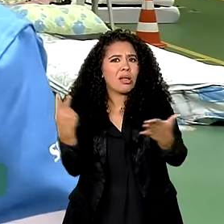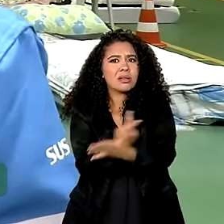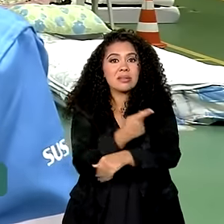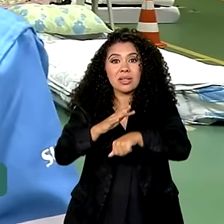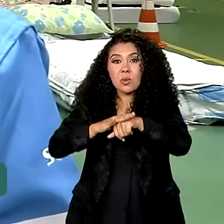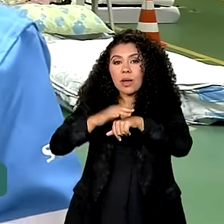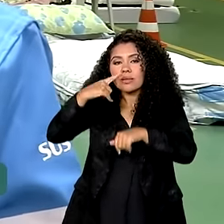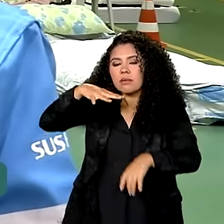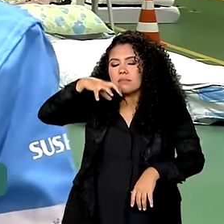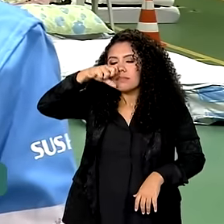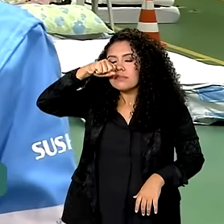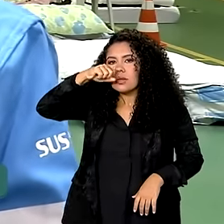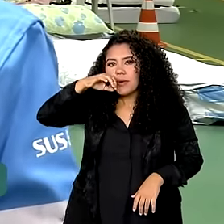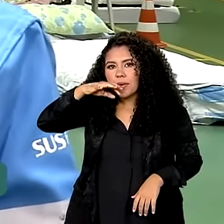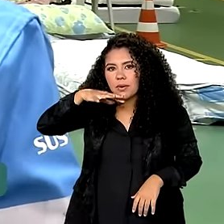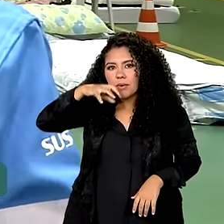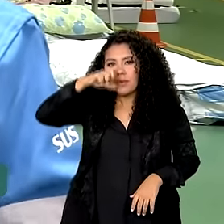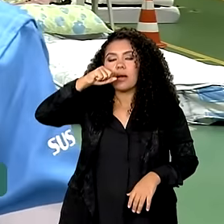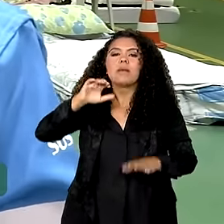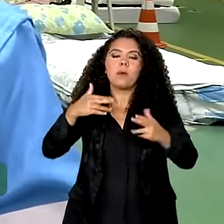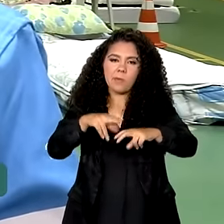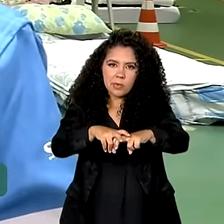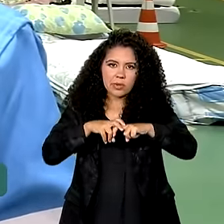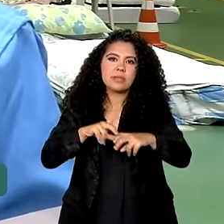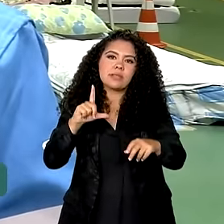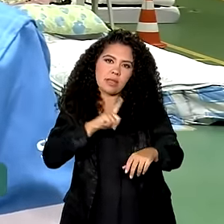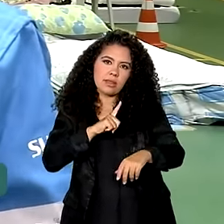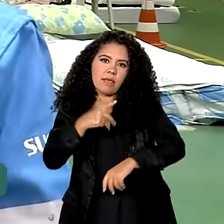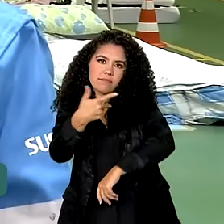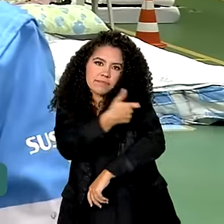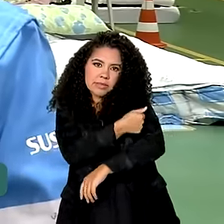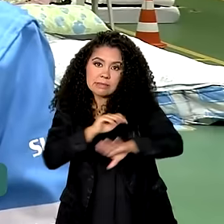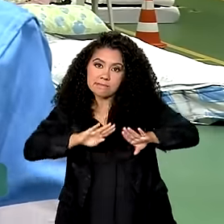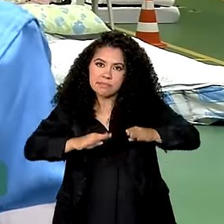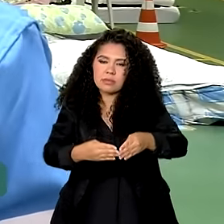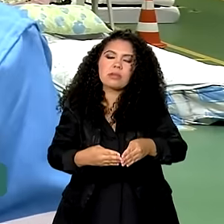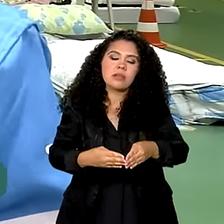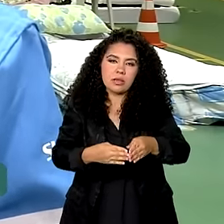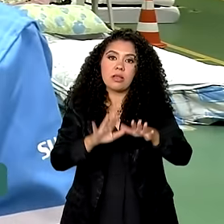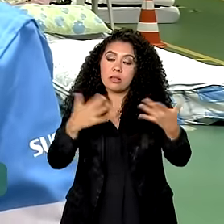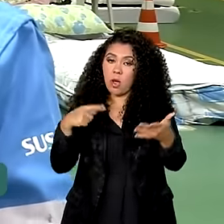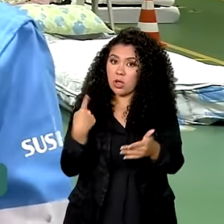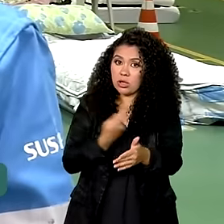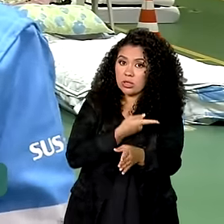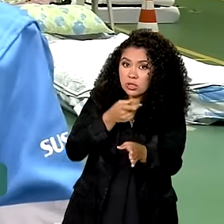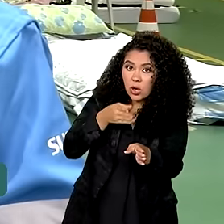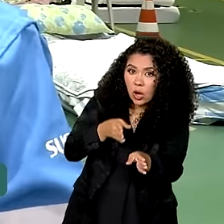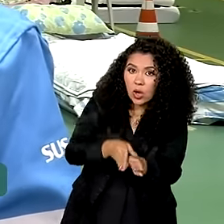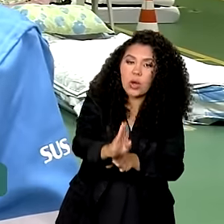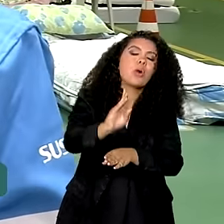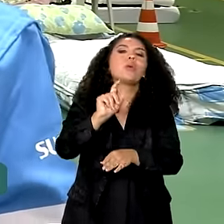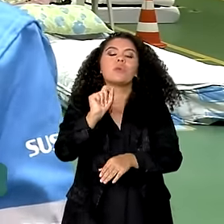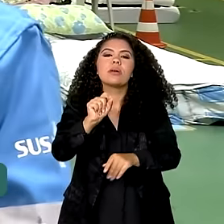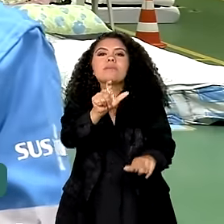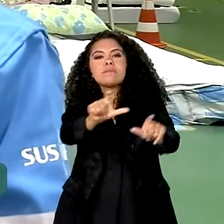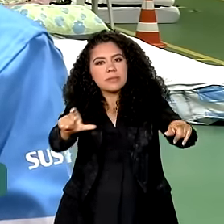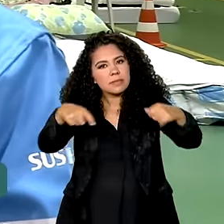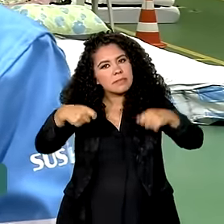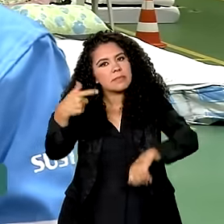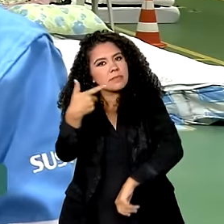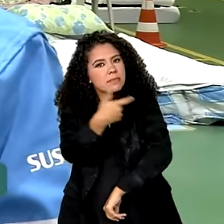respiratórias. E para isso a gente tem vacinas. Então assim, a nossa recomendação é que as pessoas se vacinem,